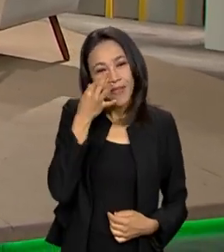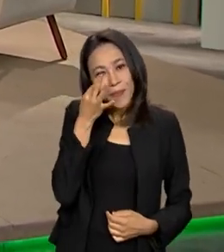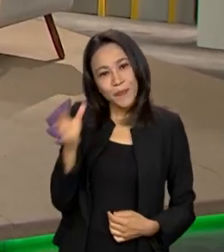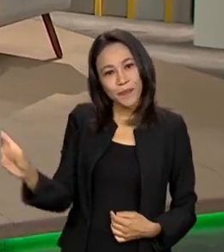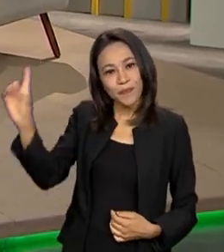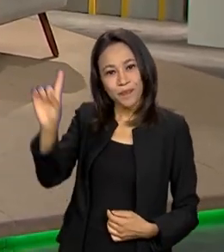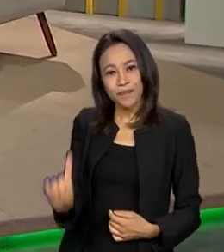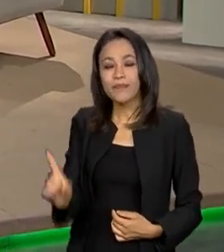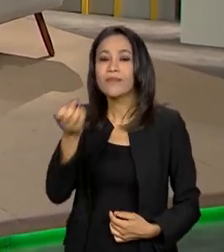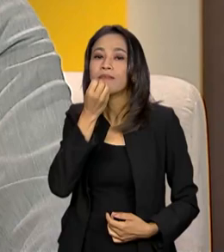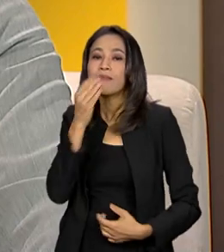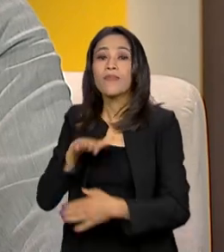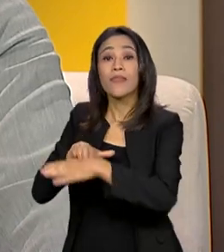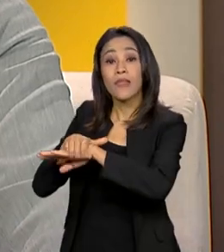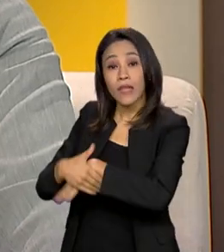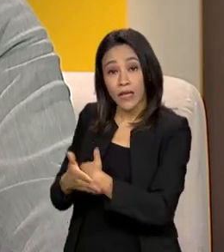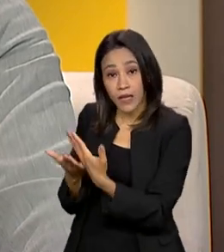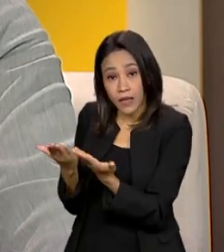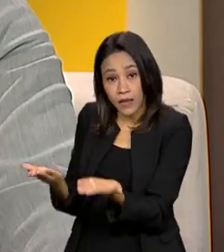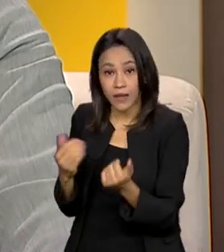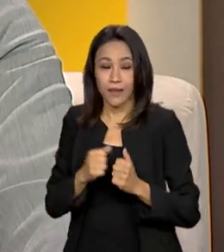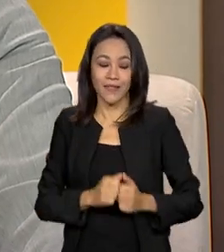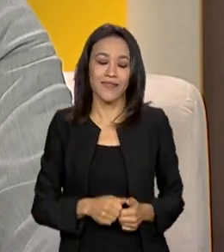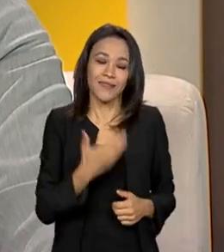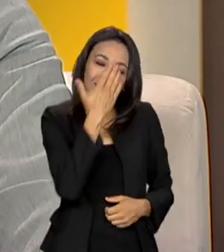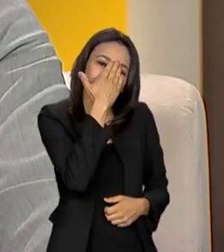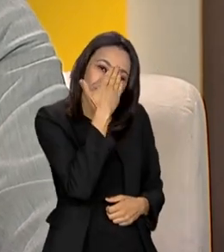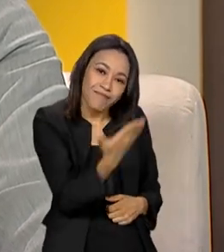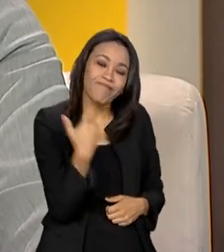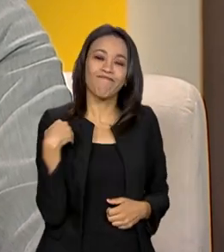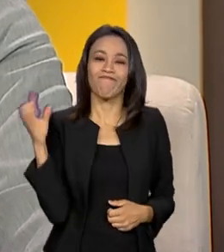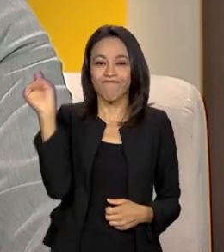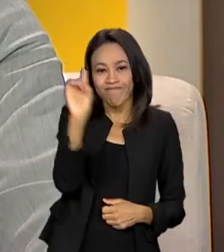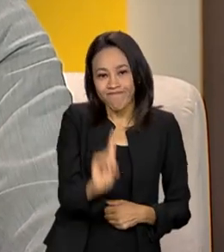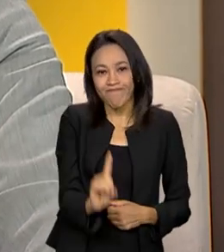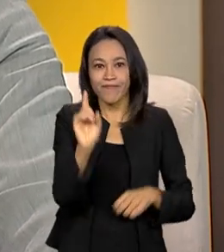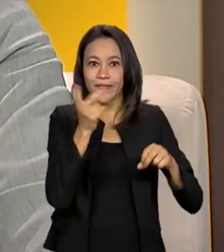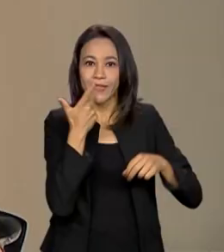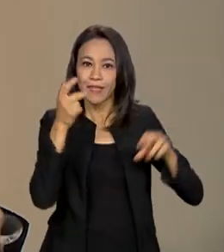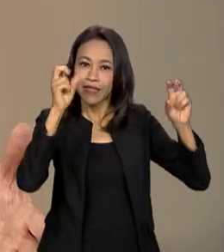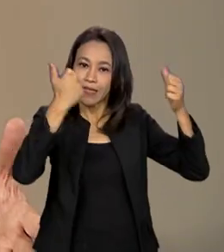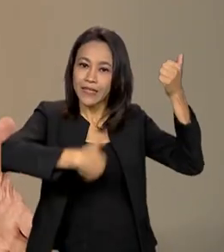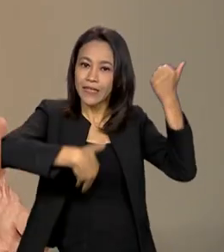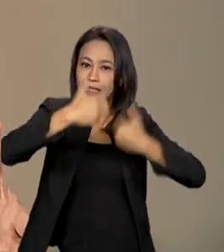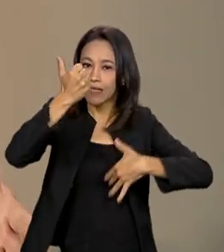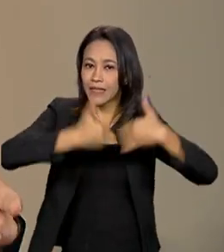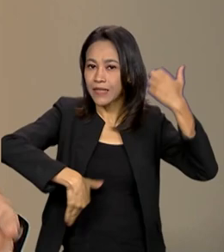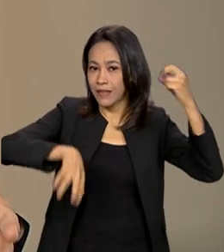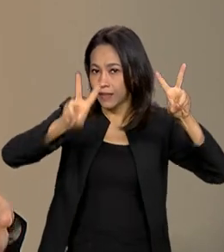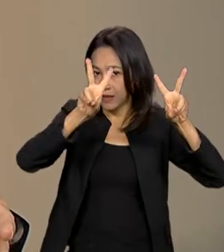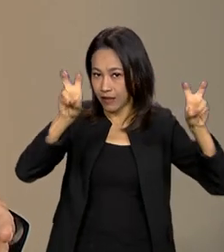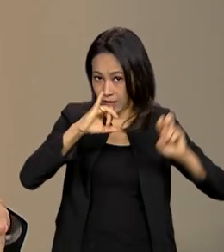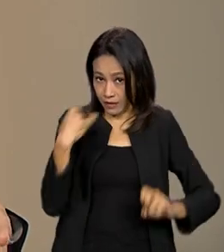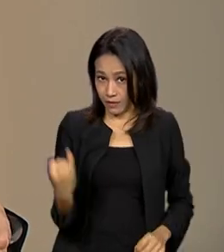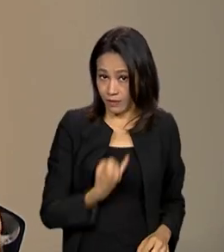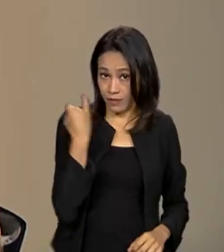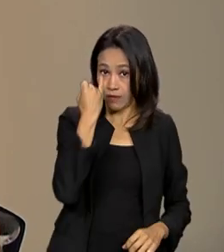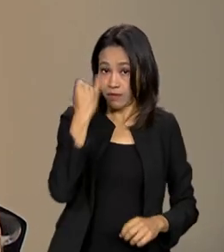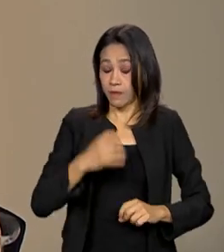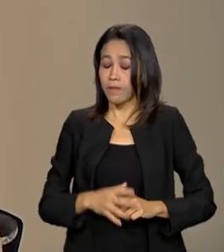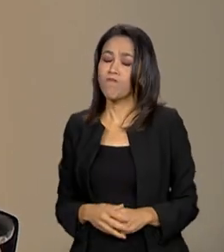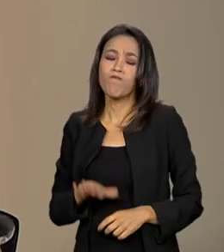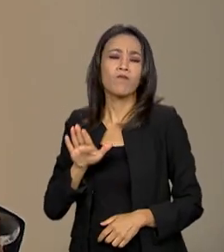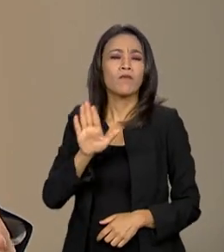em Pauta. Boa noite, secretário. Boa noite, Paulo. Eu que agradeço a oportunidade de estar aqui falando desse tema tão importante. A questão da digitalização dos